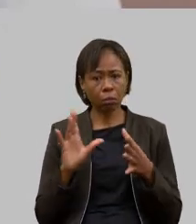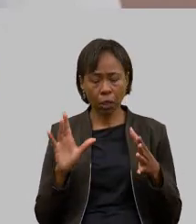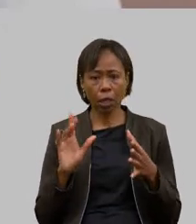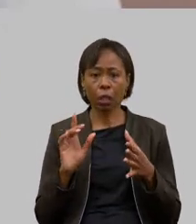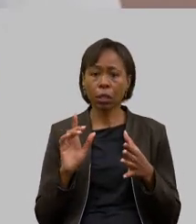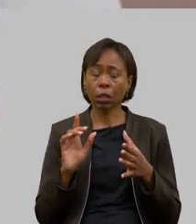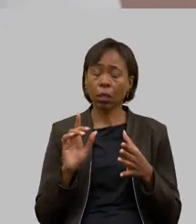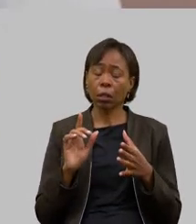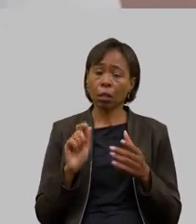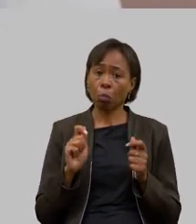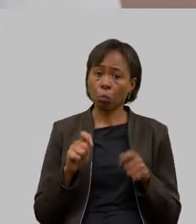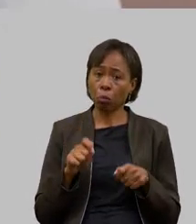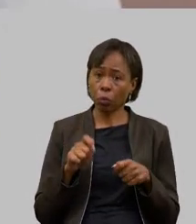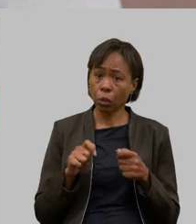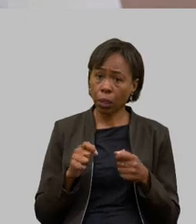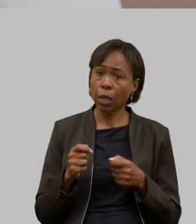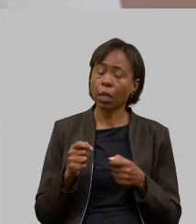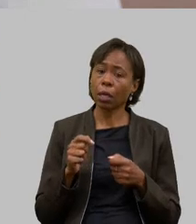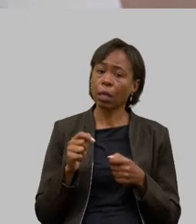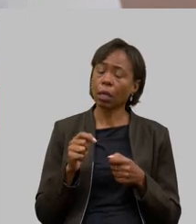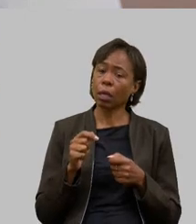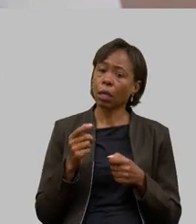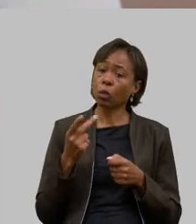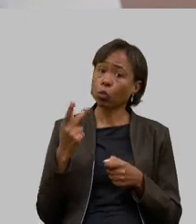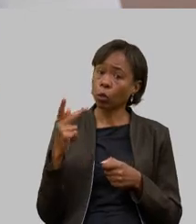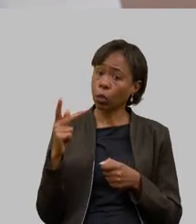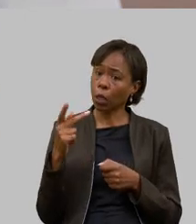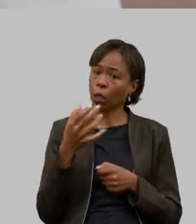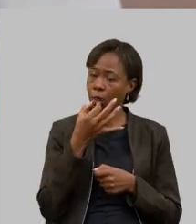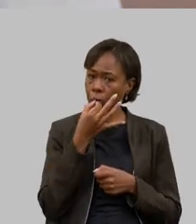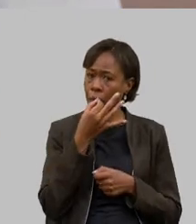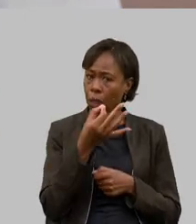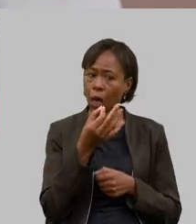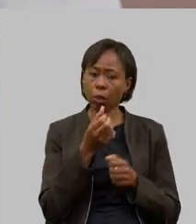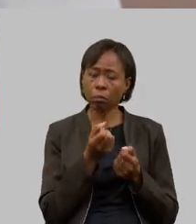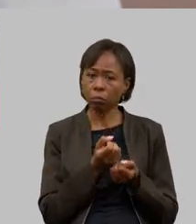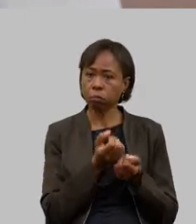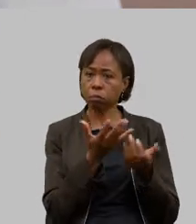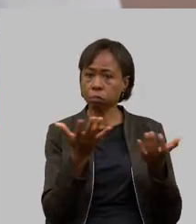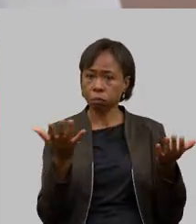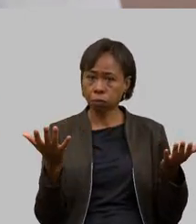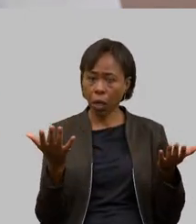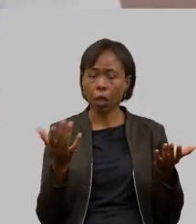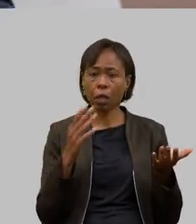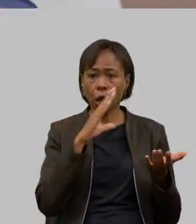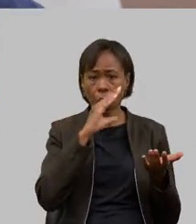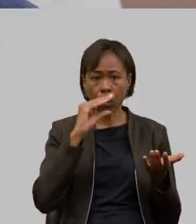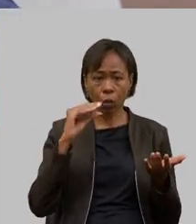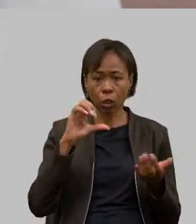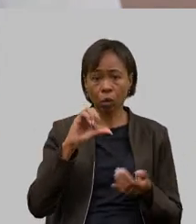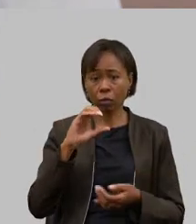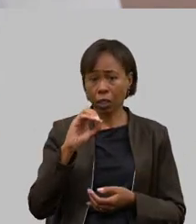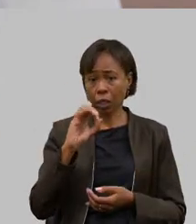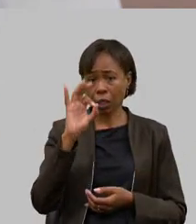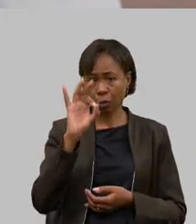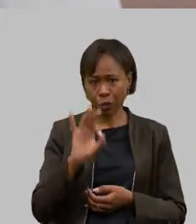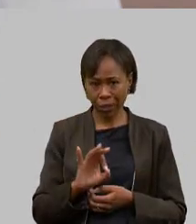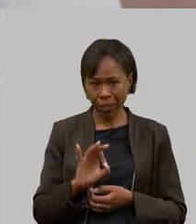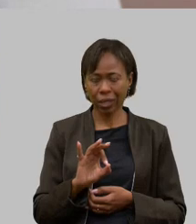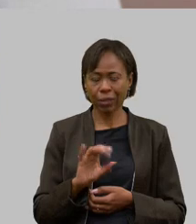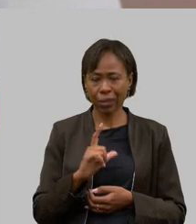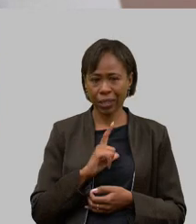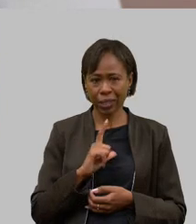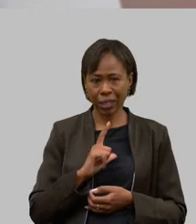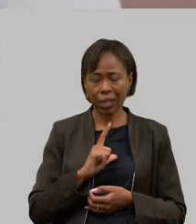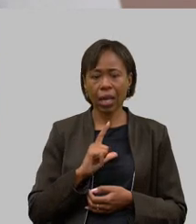dividir todo o comentário seu com toda a equipe que está aqui quase 90% dos servidores que estão aqui dos dois lados são